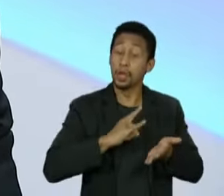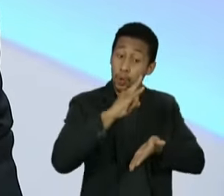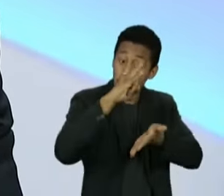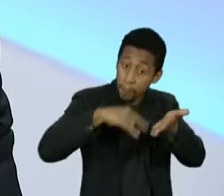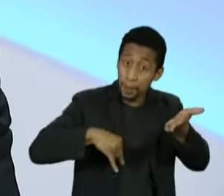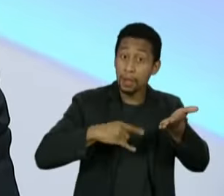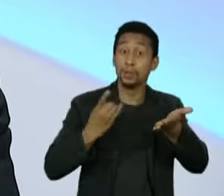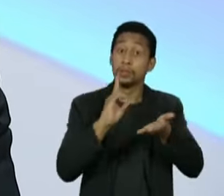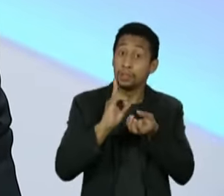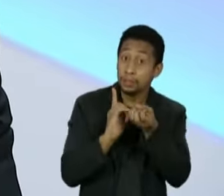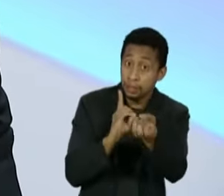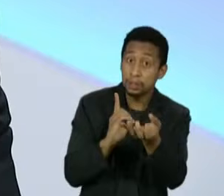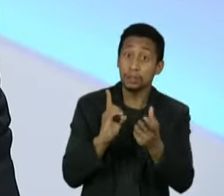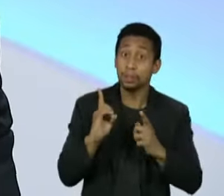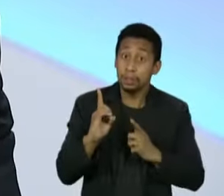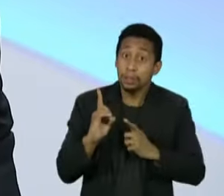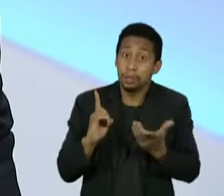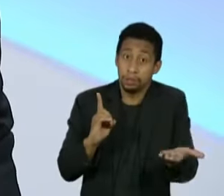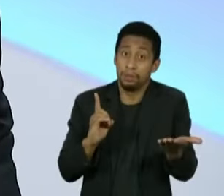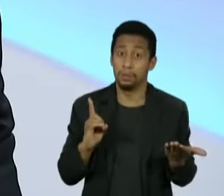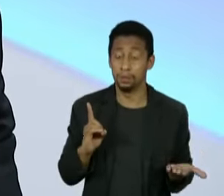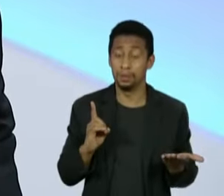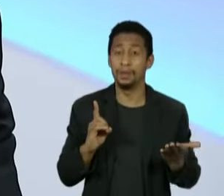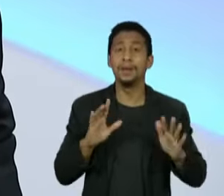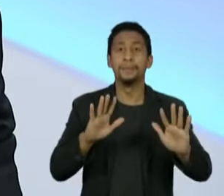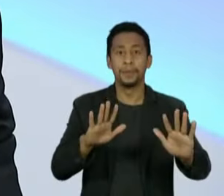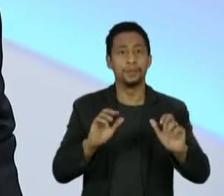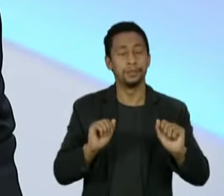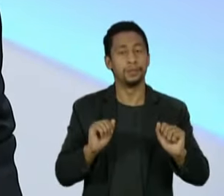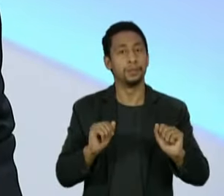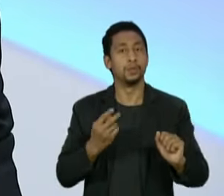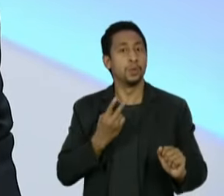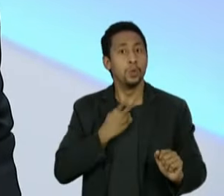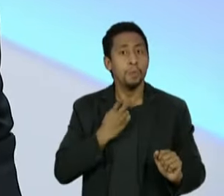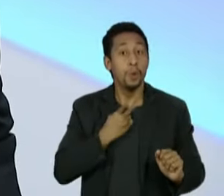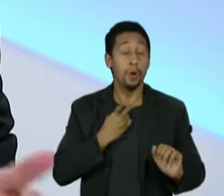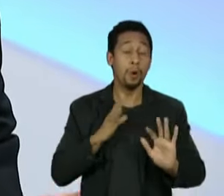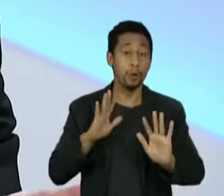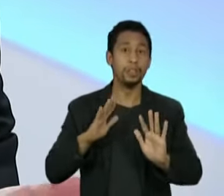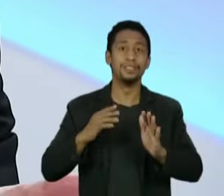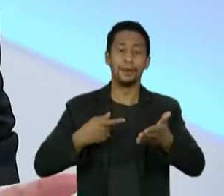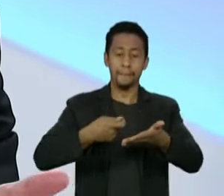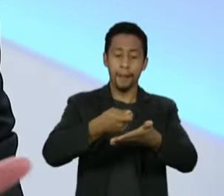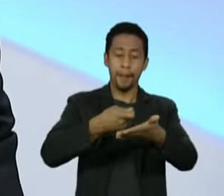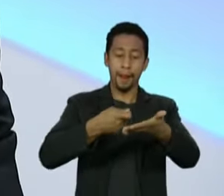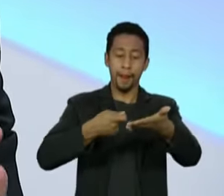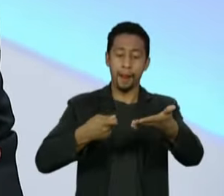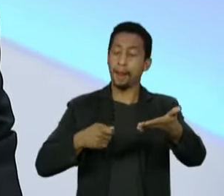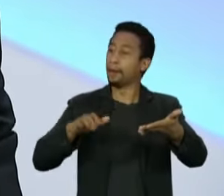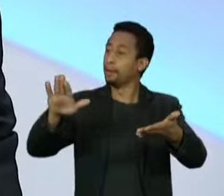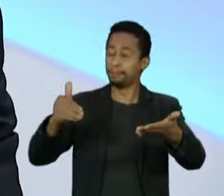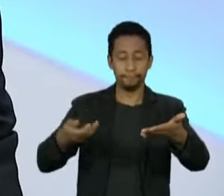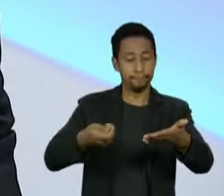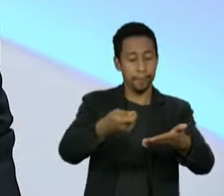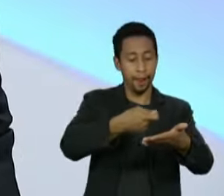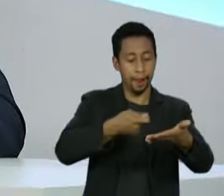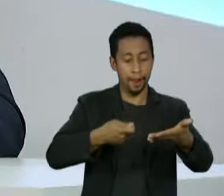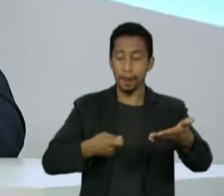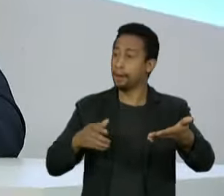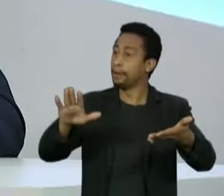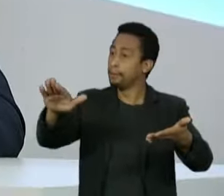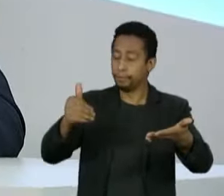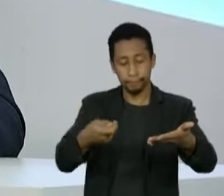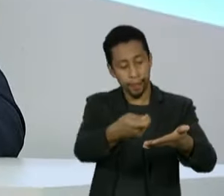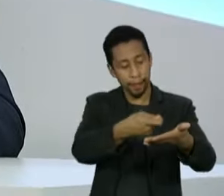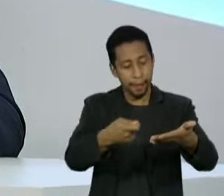documentos, testemunhos, está aprovado. O que você não pode fazer, ou pelo menos não se deve fazer na investigação, é você expandir a um ponto em que você está confundindo a investigação do